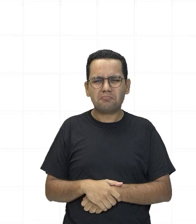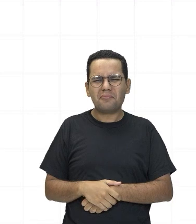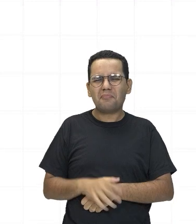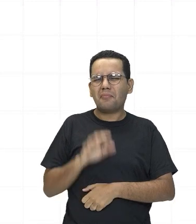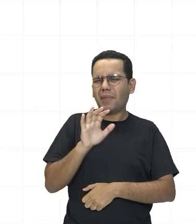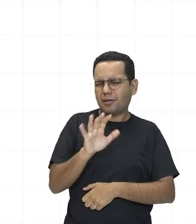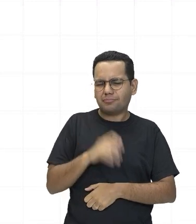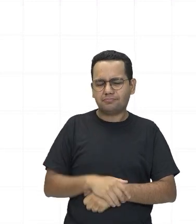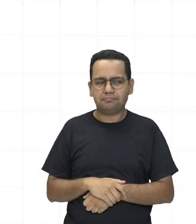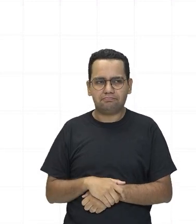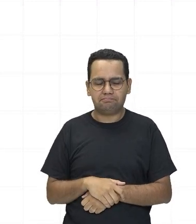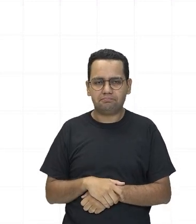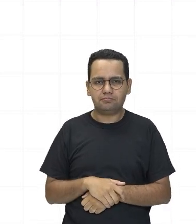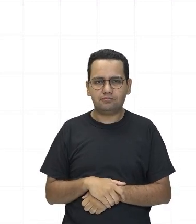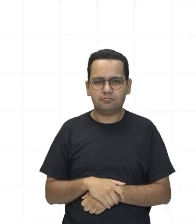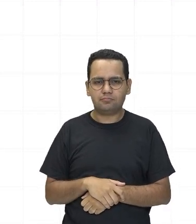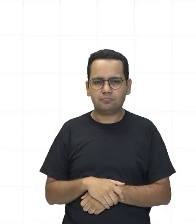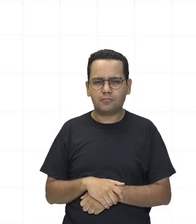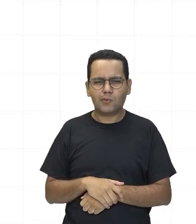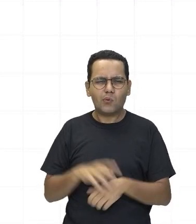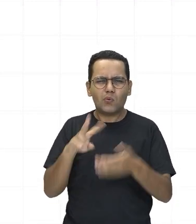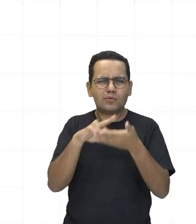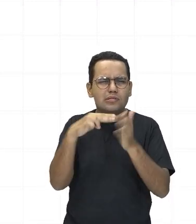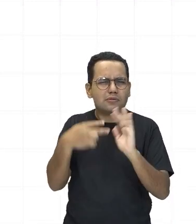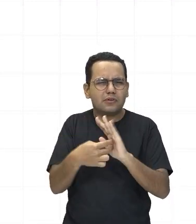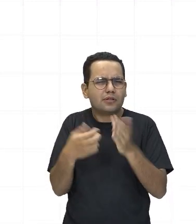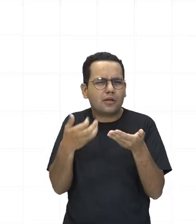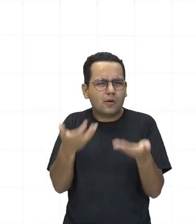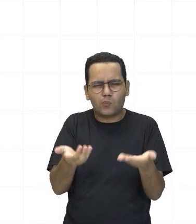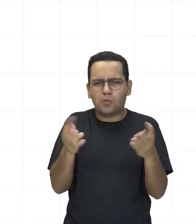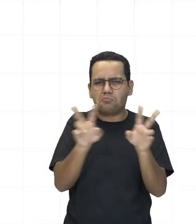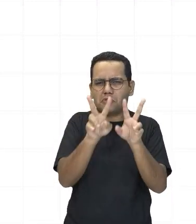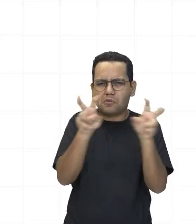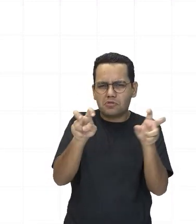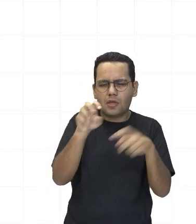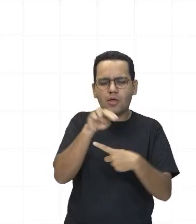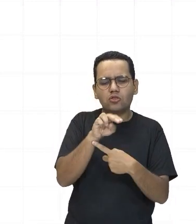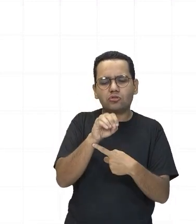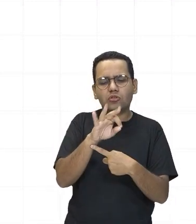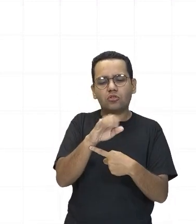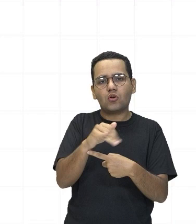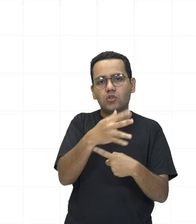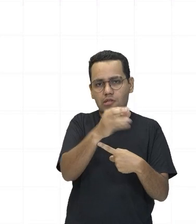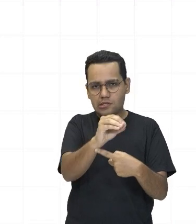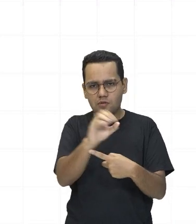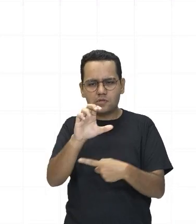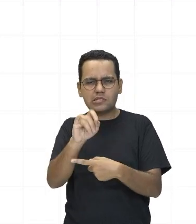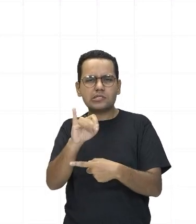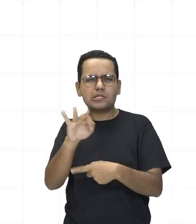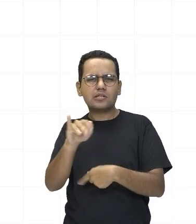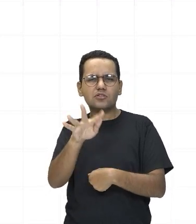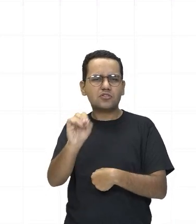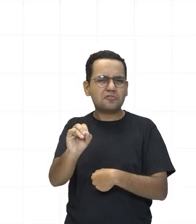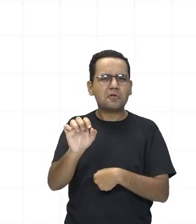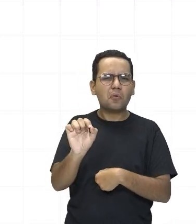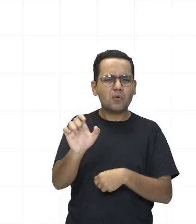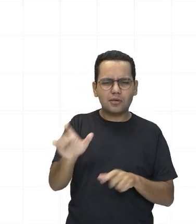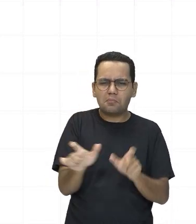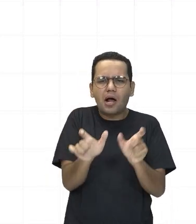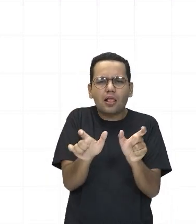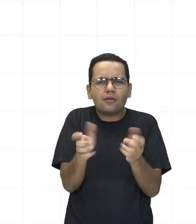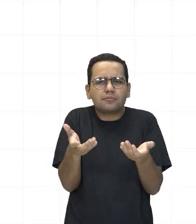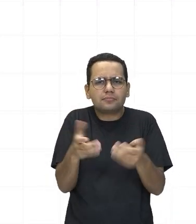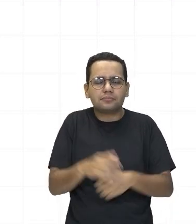ser uma notação científica? A notação científica é uma